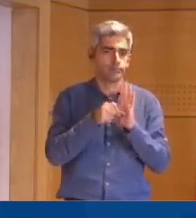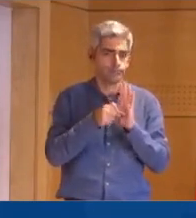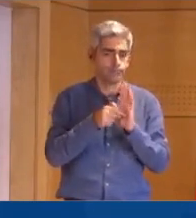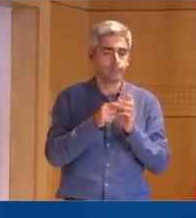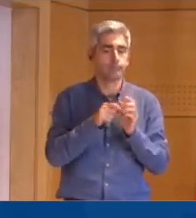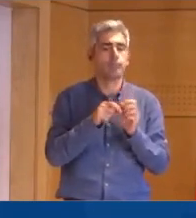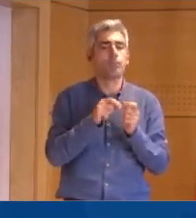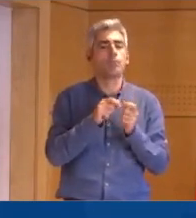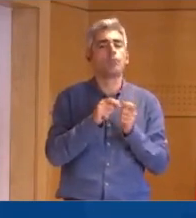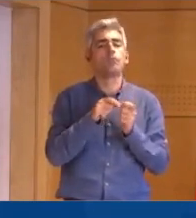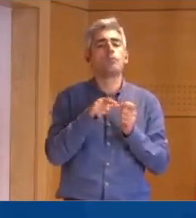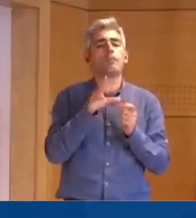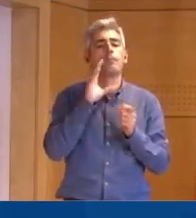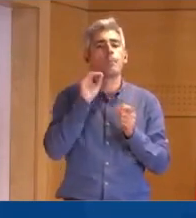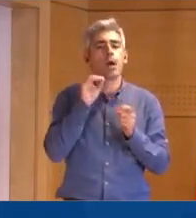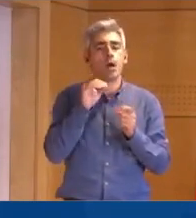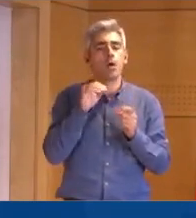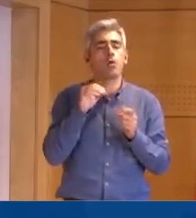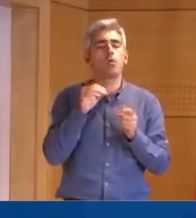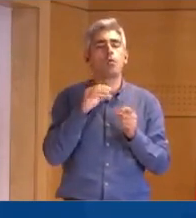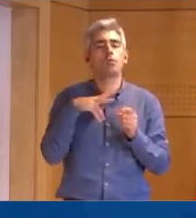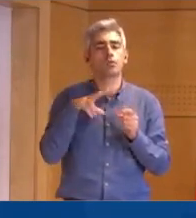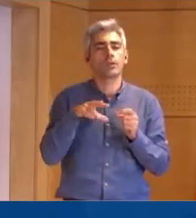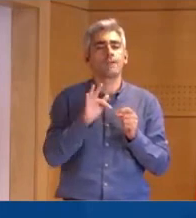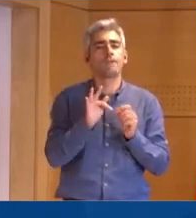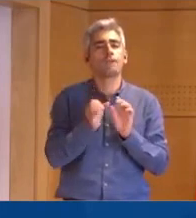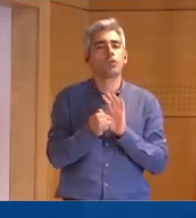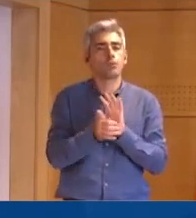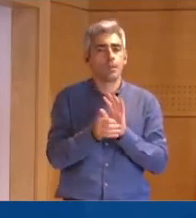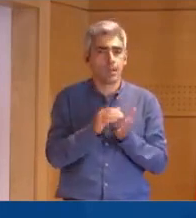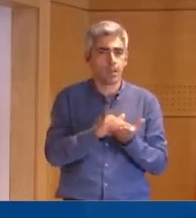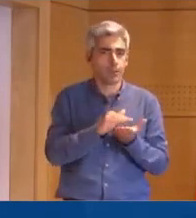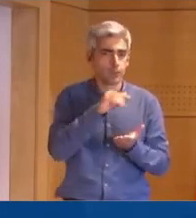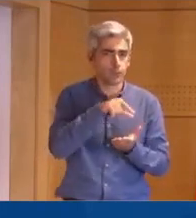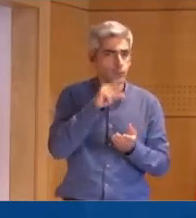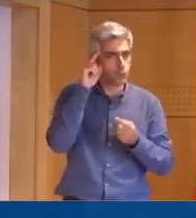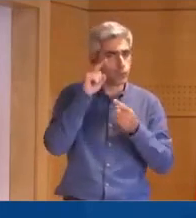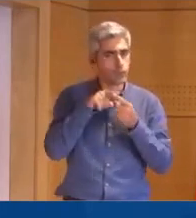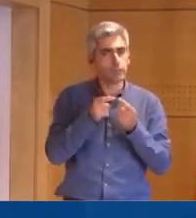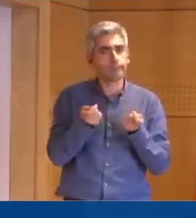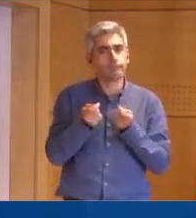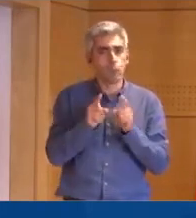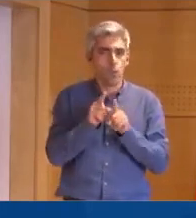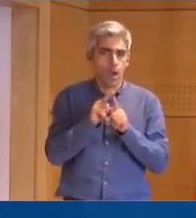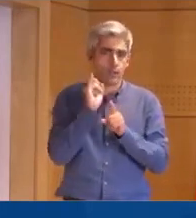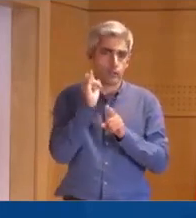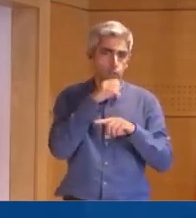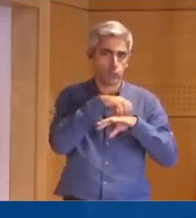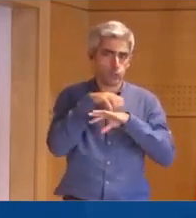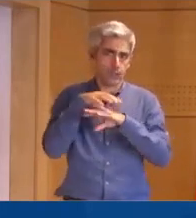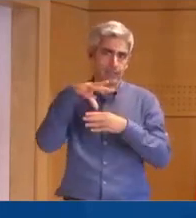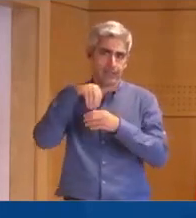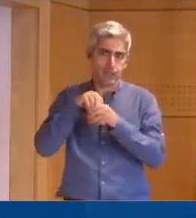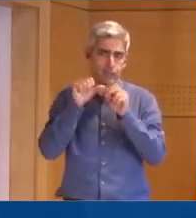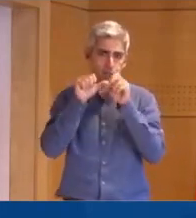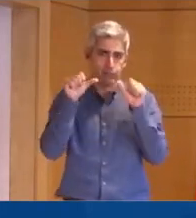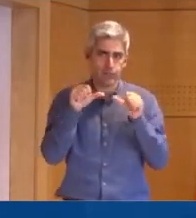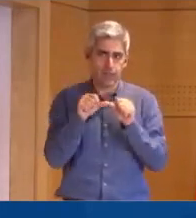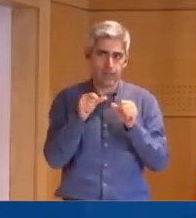atividade e o funcionamento do Banco Português de Fomento, de modo a ajustá-la à disciplina aplicável às instituições que atuam no sistema financeiro.